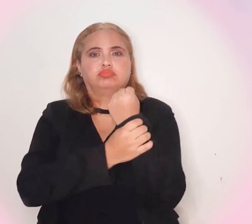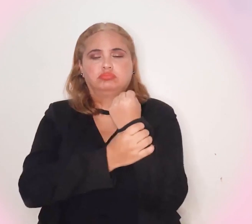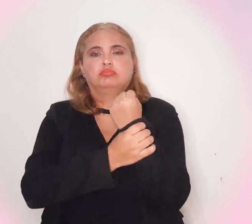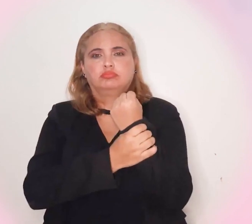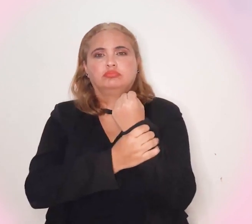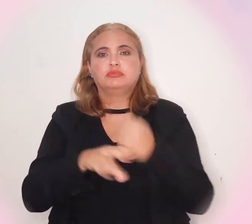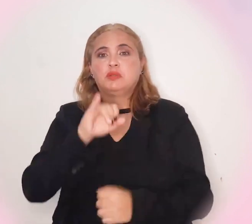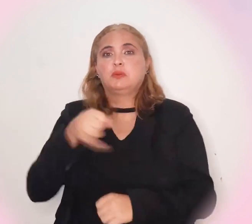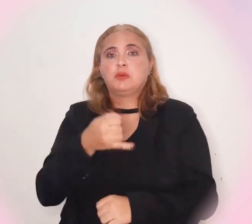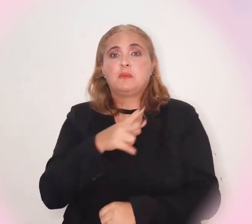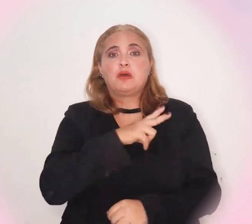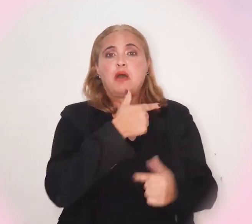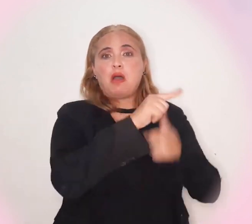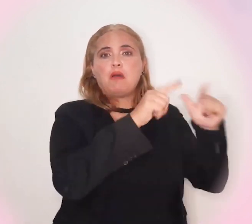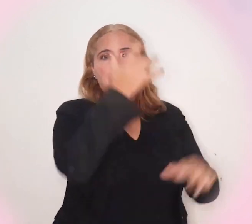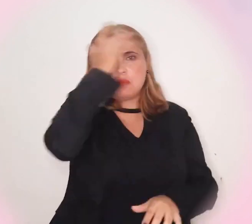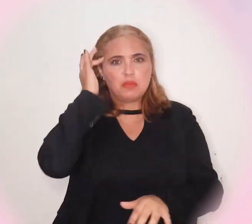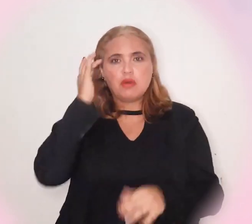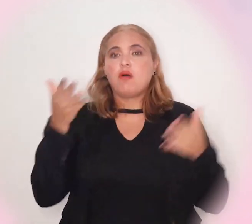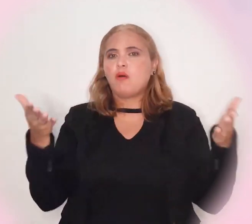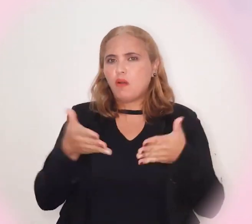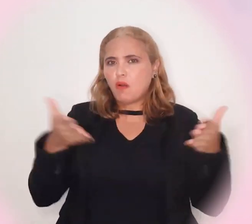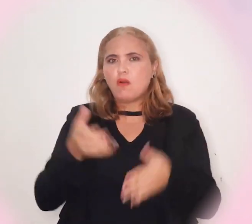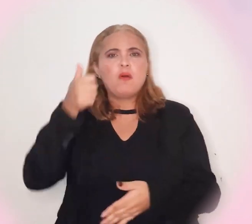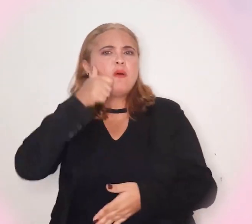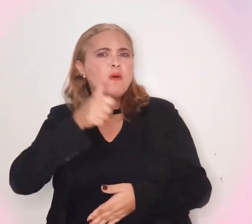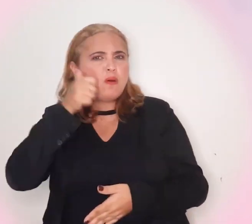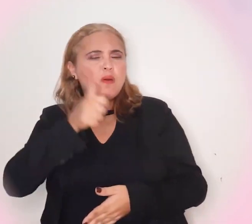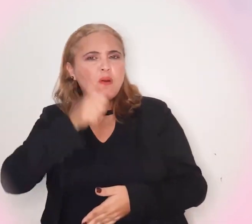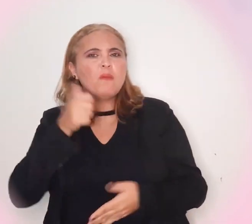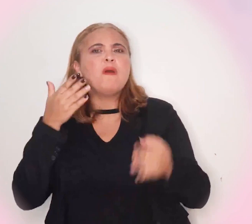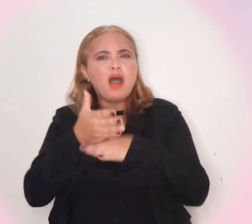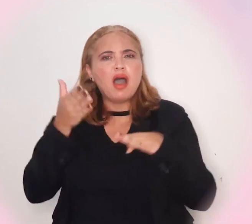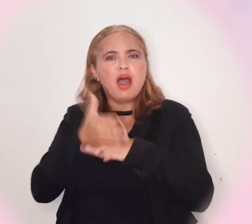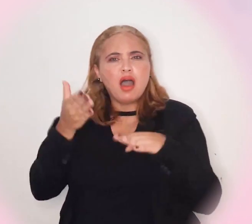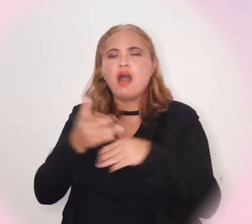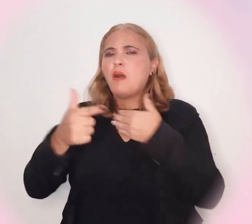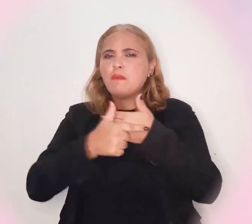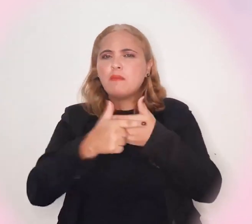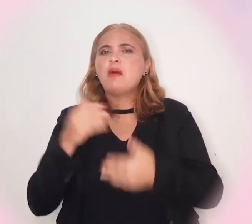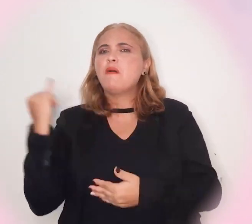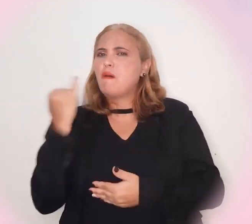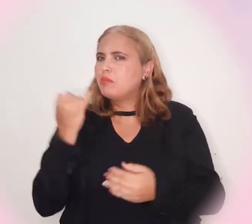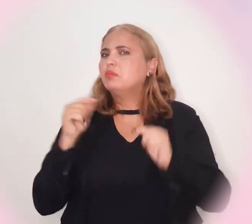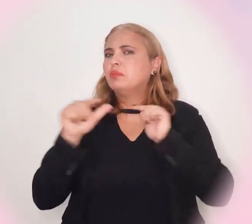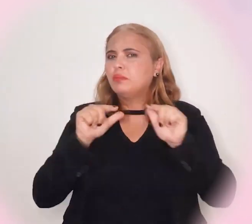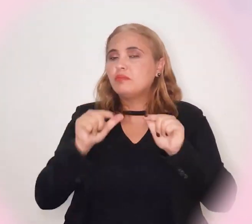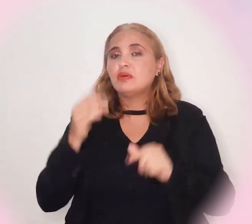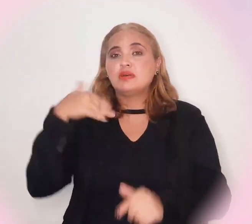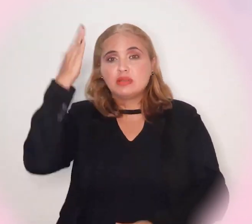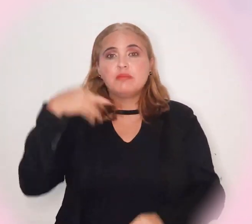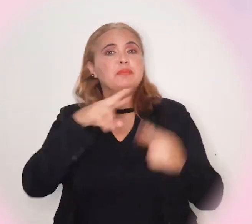segurança. Eram as oportunidades que eram as restritas. E hoje, mulheres fazem parte, designam um bom